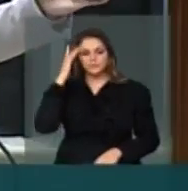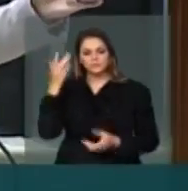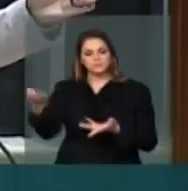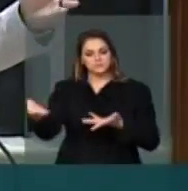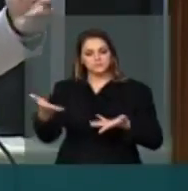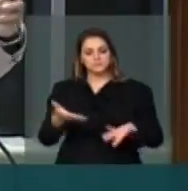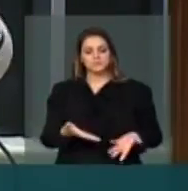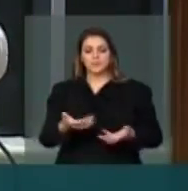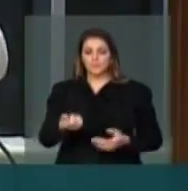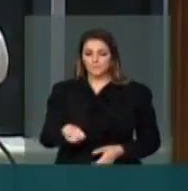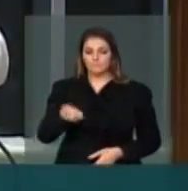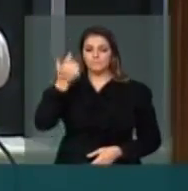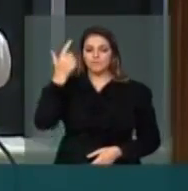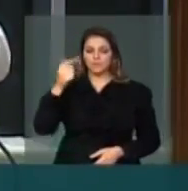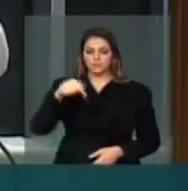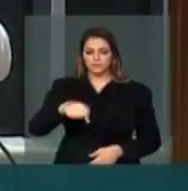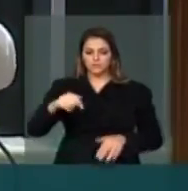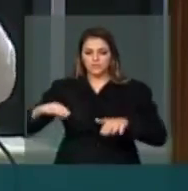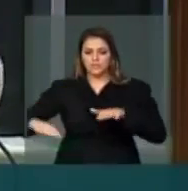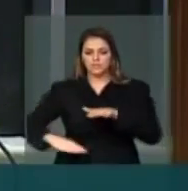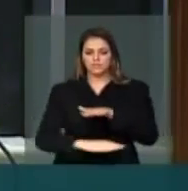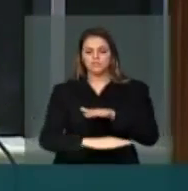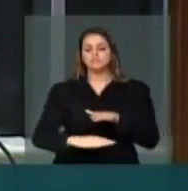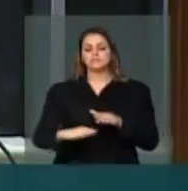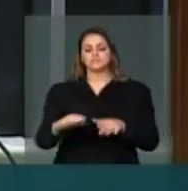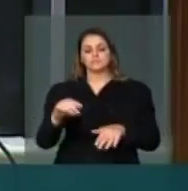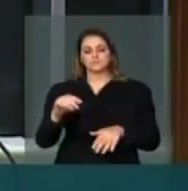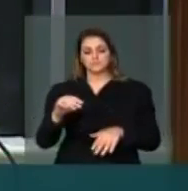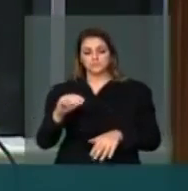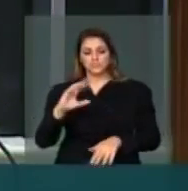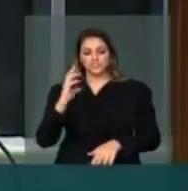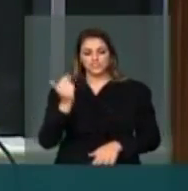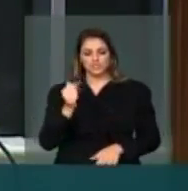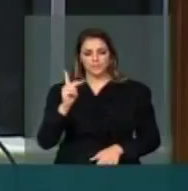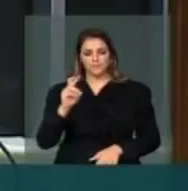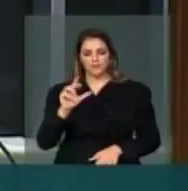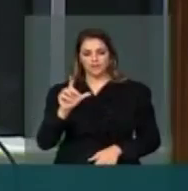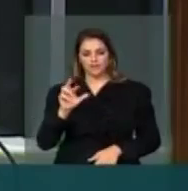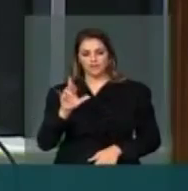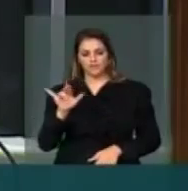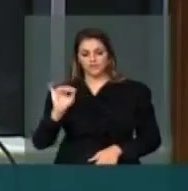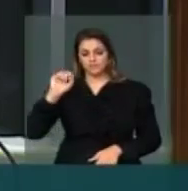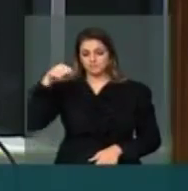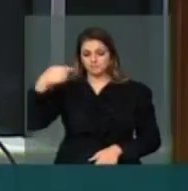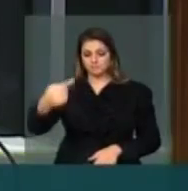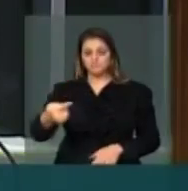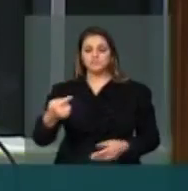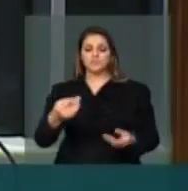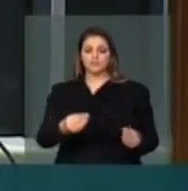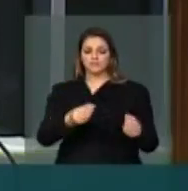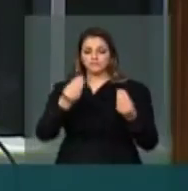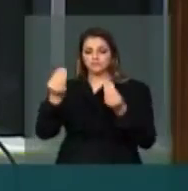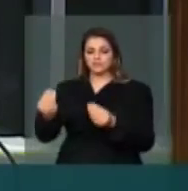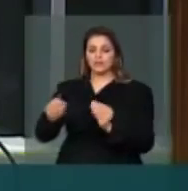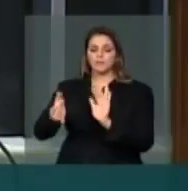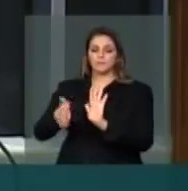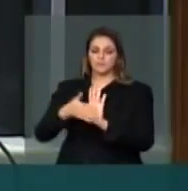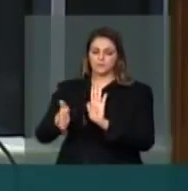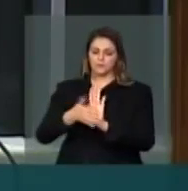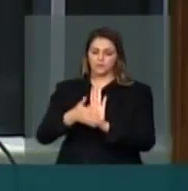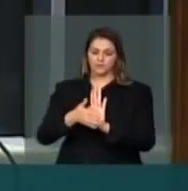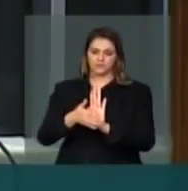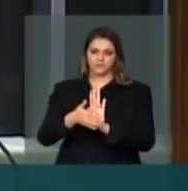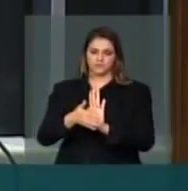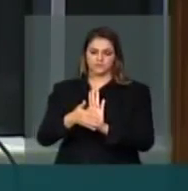ali na chapelaria e depois eles entregarão aos líderes e parlamentares interessados essa proposta, que vai